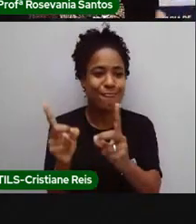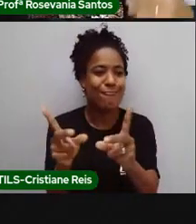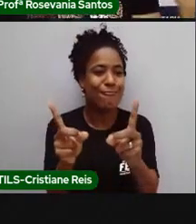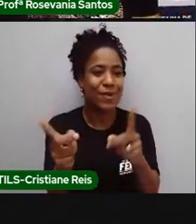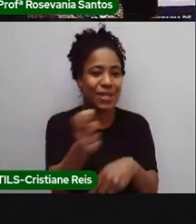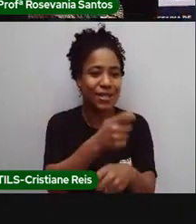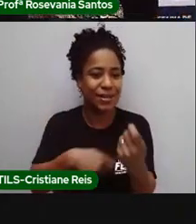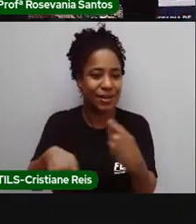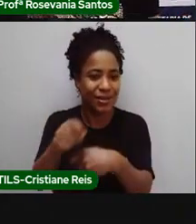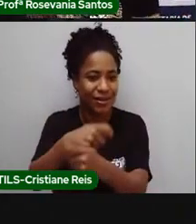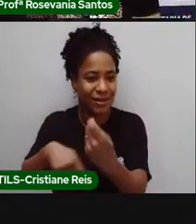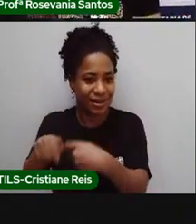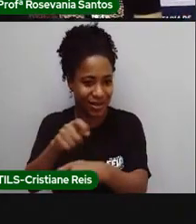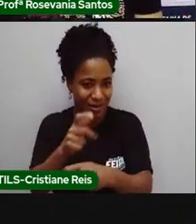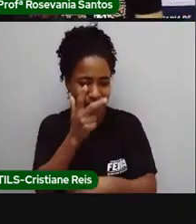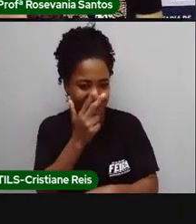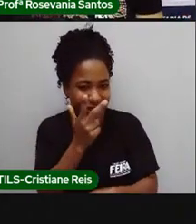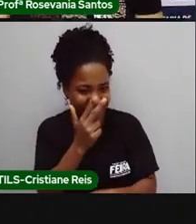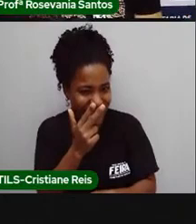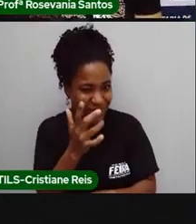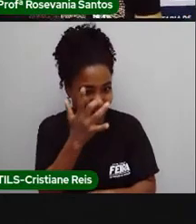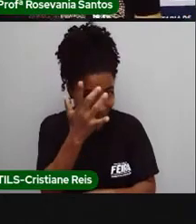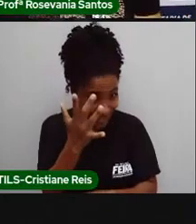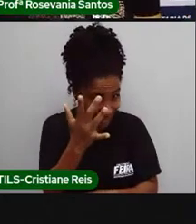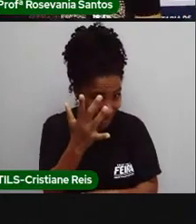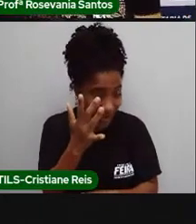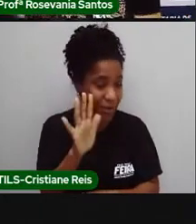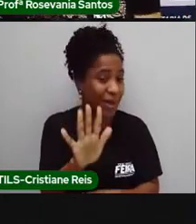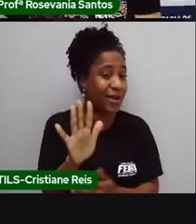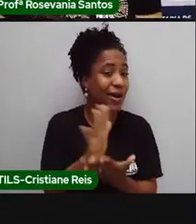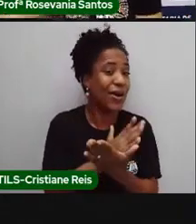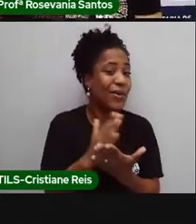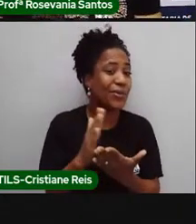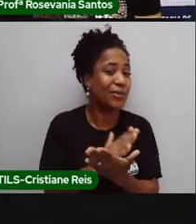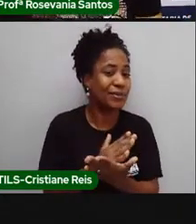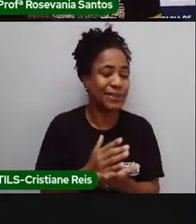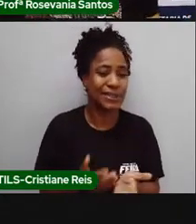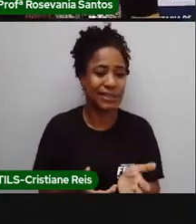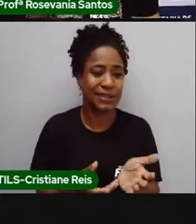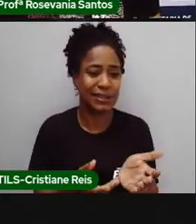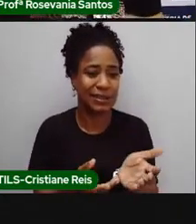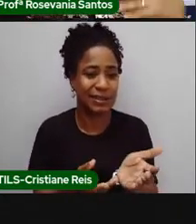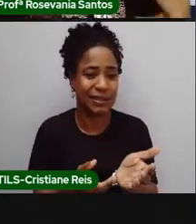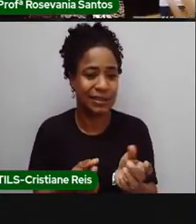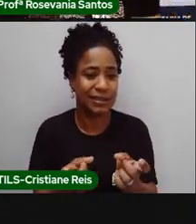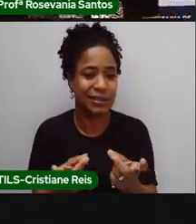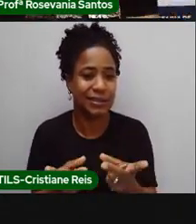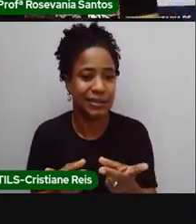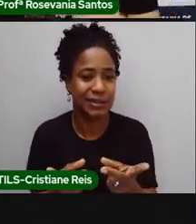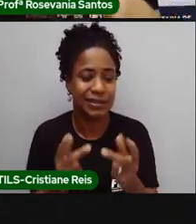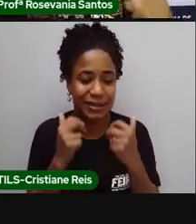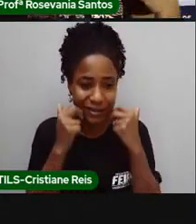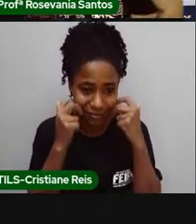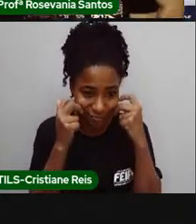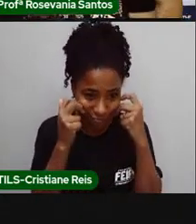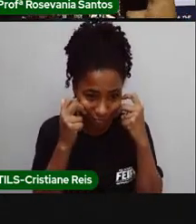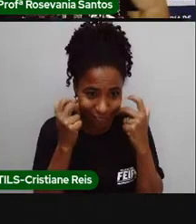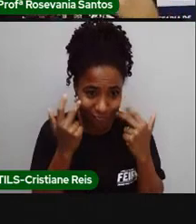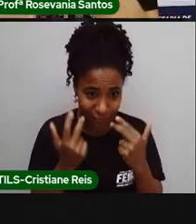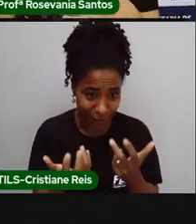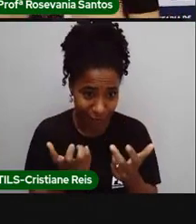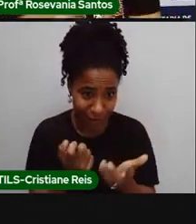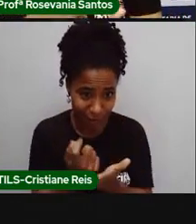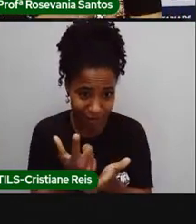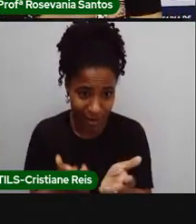pessoas e elas tornam até isso fácil, mas para muita gente chegar para oferecer um produto para vender, gera uma certa timidez, gera um